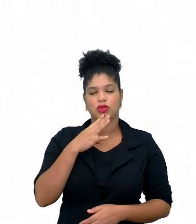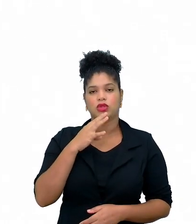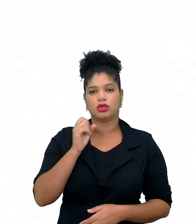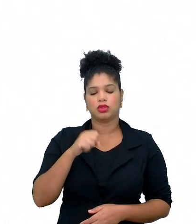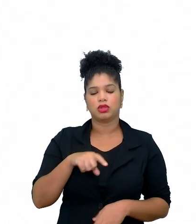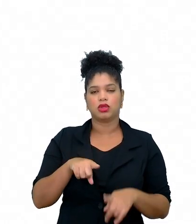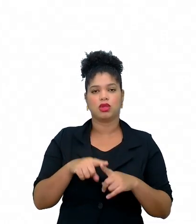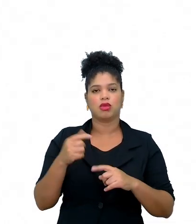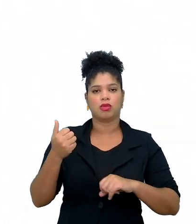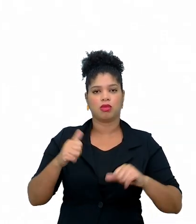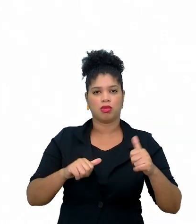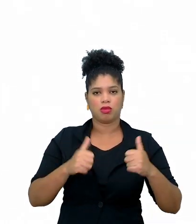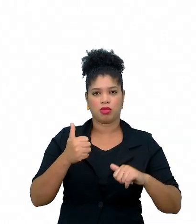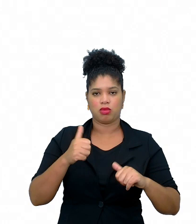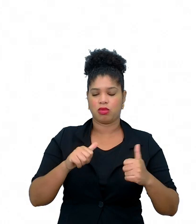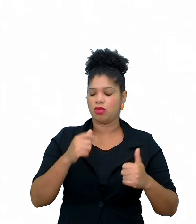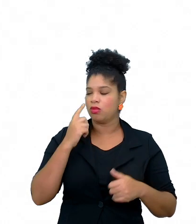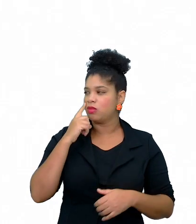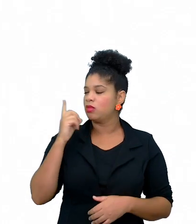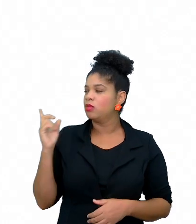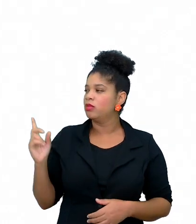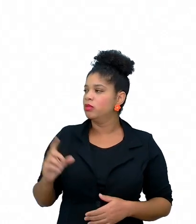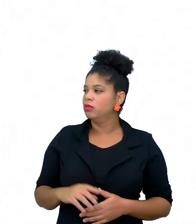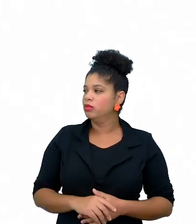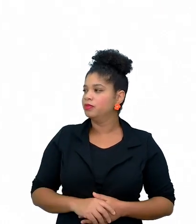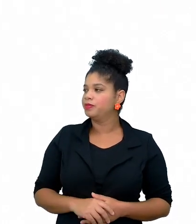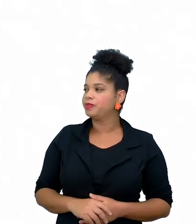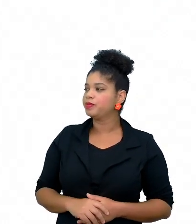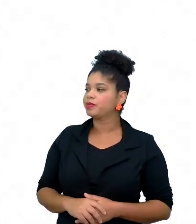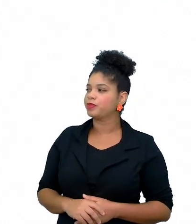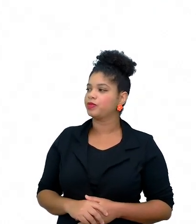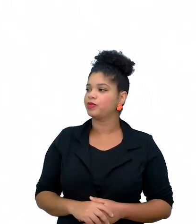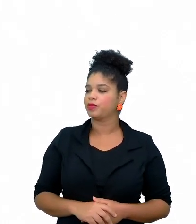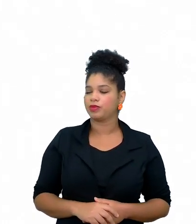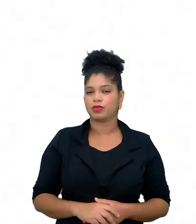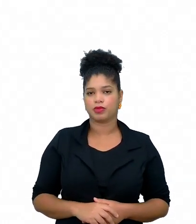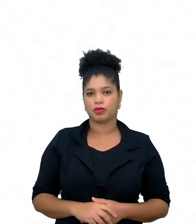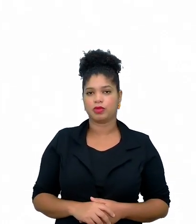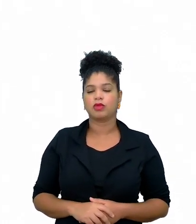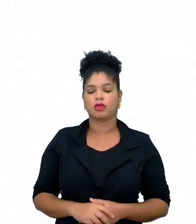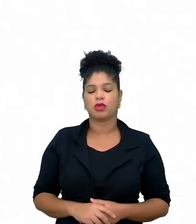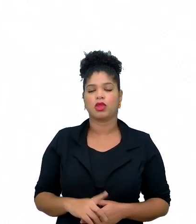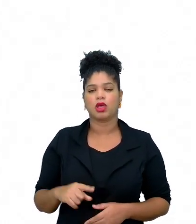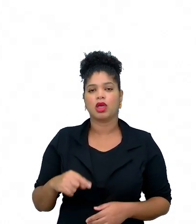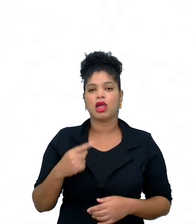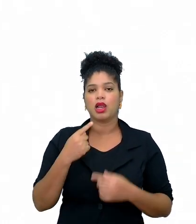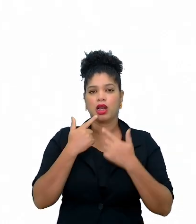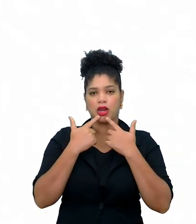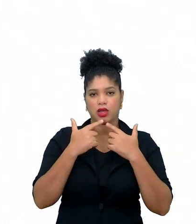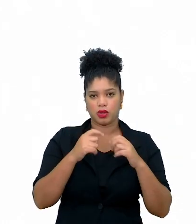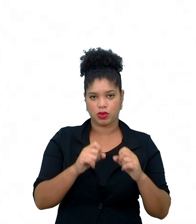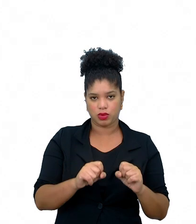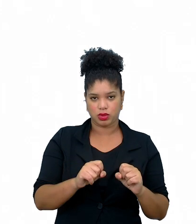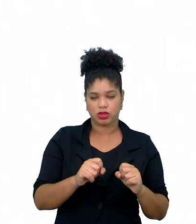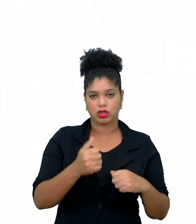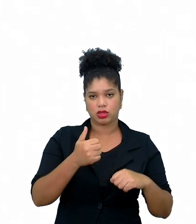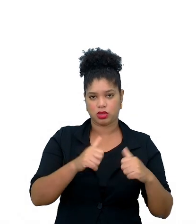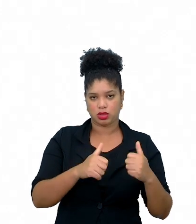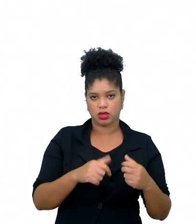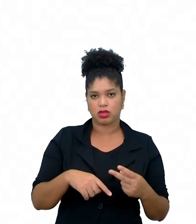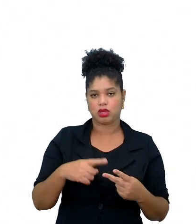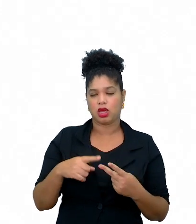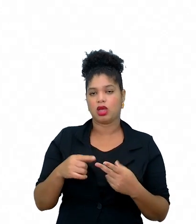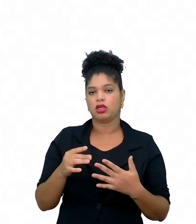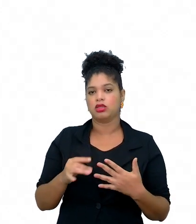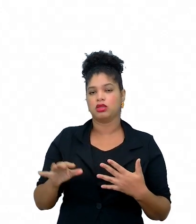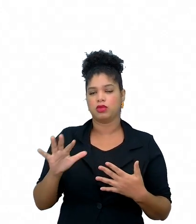Analisar, né? Usar essas análises linguísticas e semióticas contribuem para que os alunos sejam